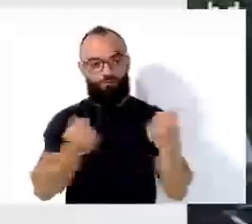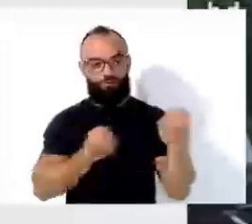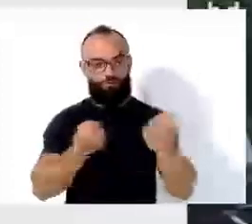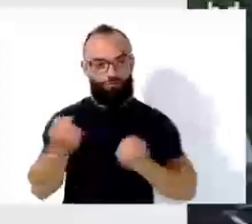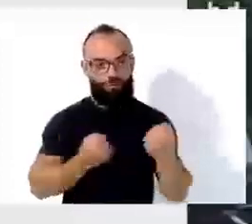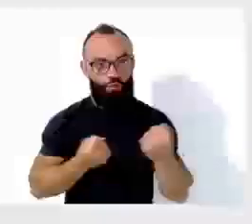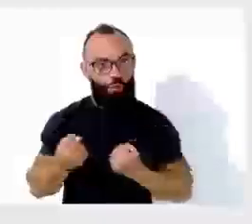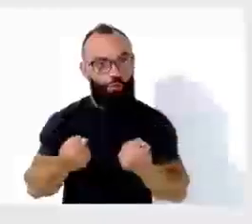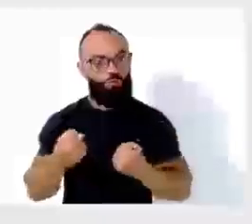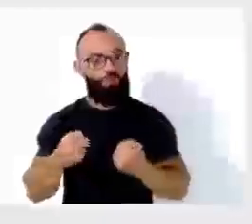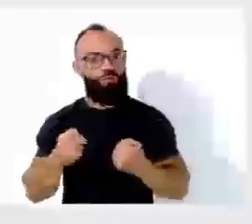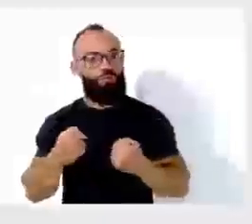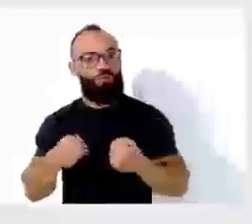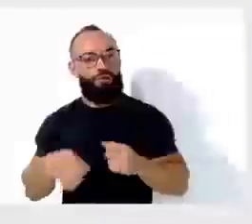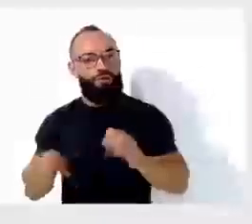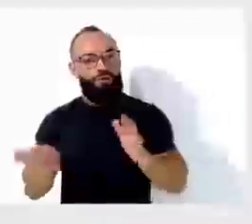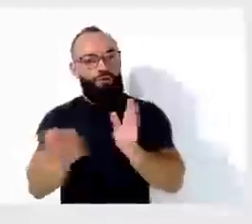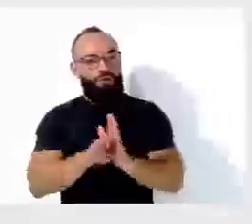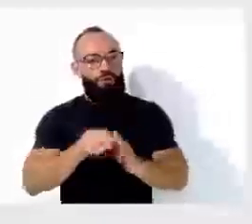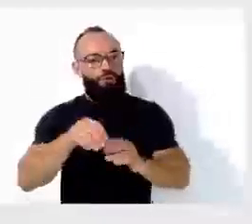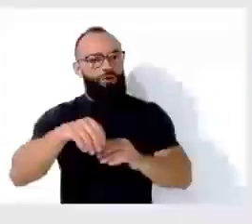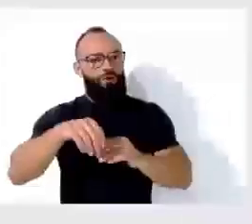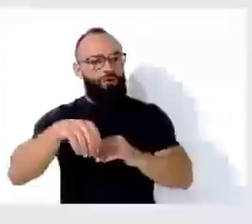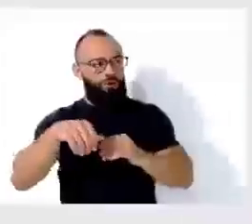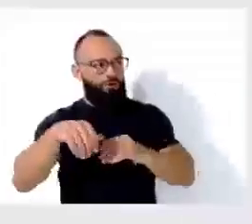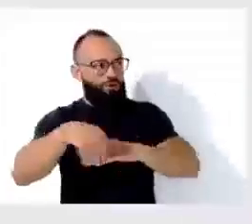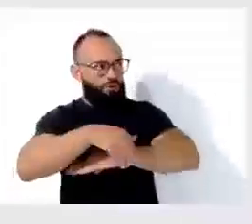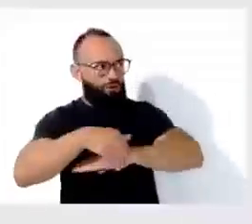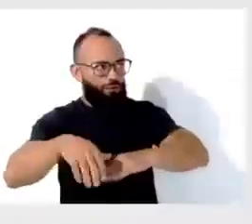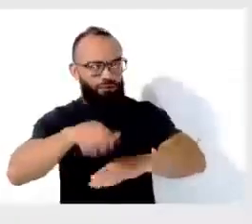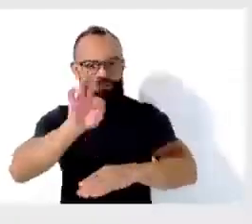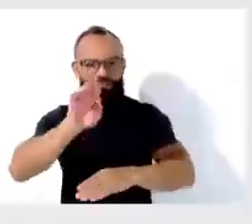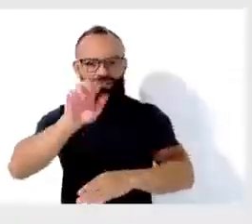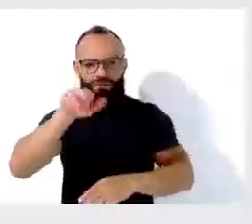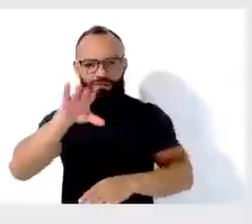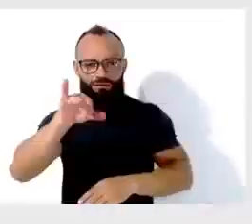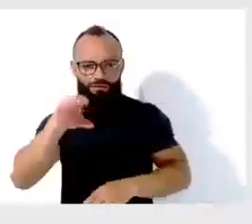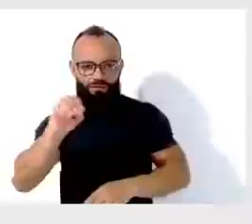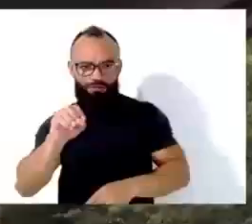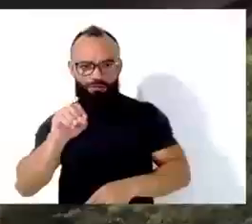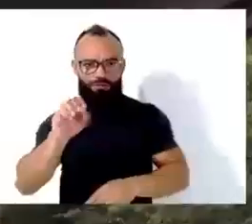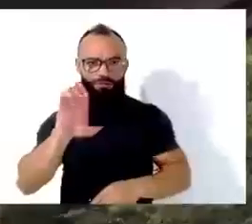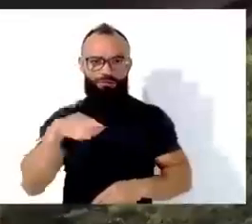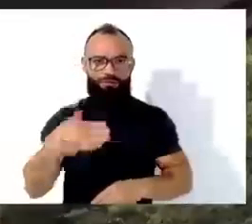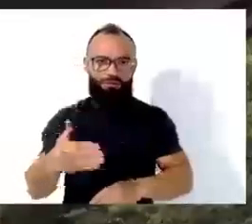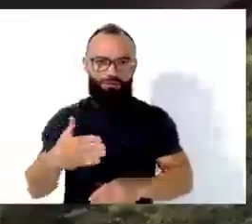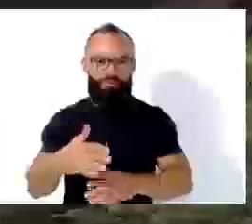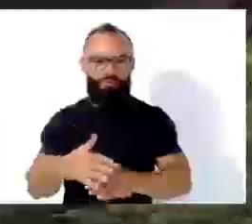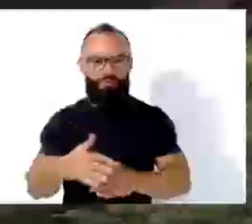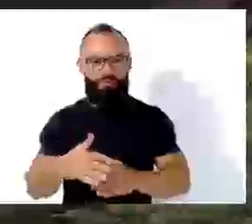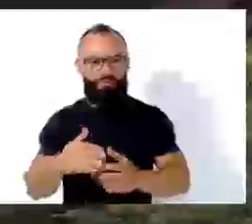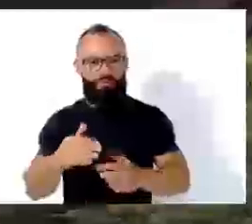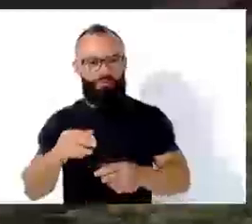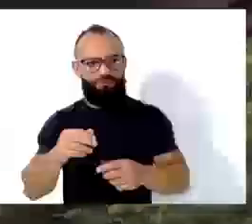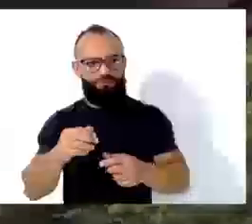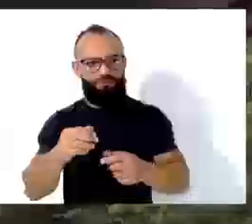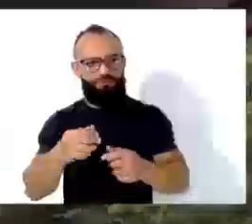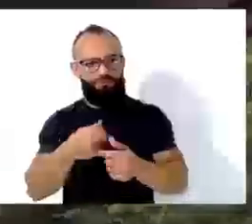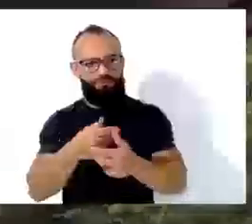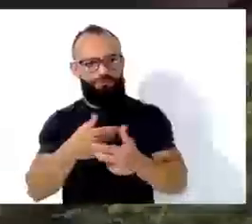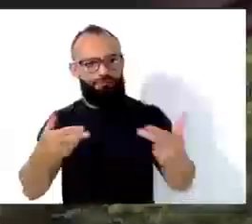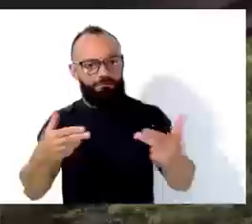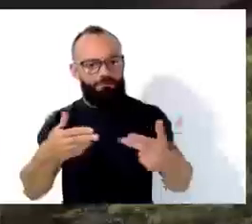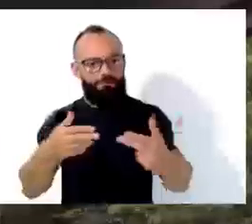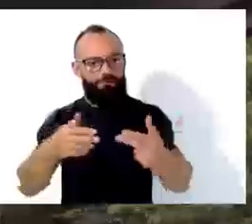Chegou ali na rua Francisco Salles, aquela rua de lotamento Adelino Guedes e começou a despejar essas carcaças de... Aí aparece a